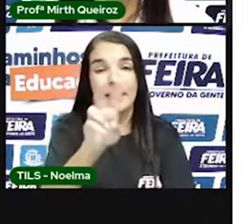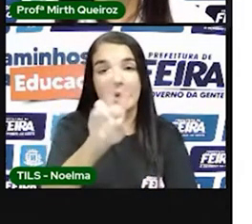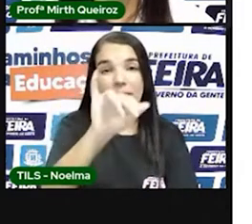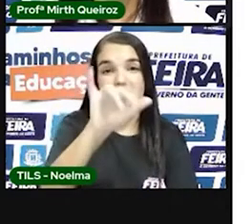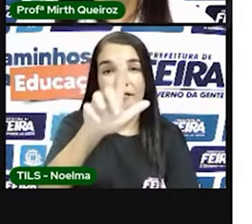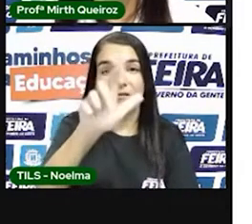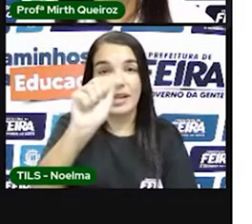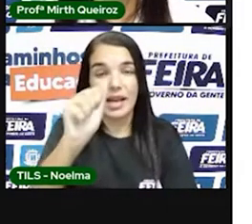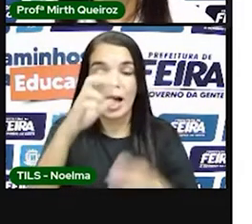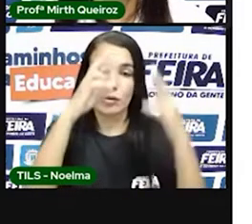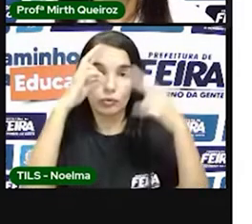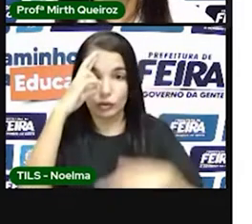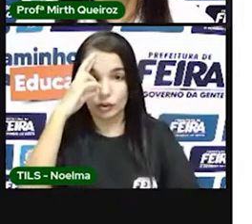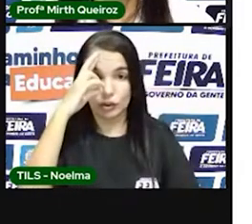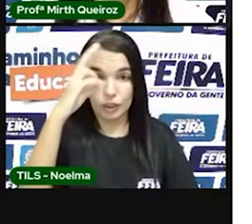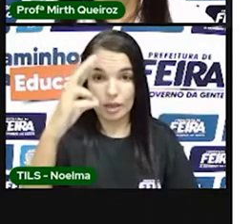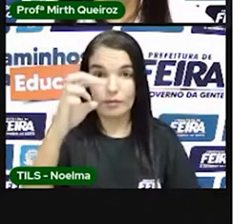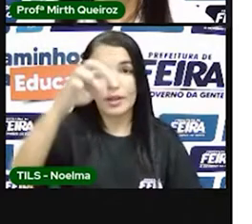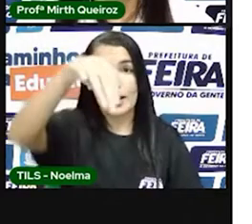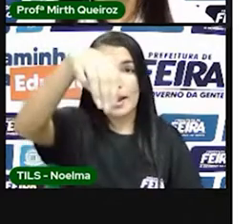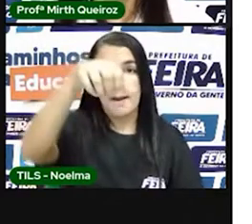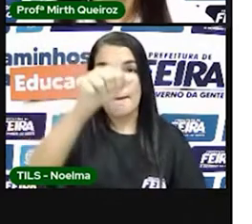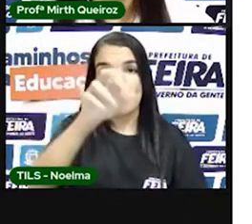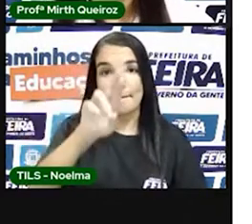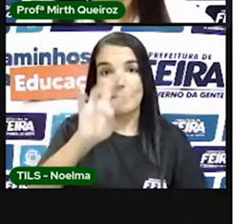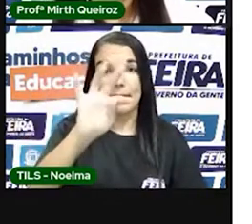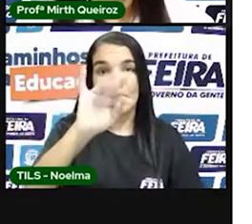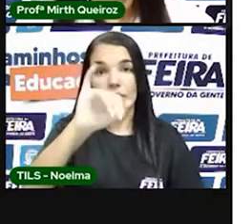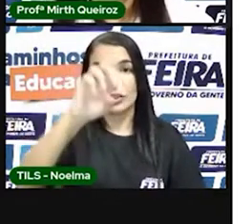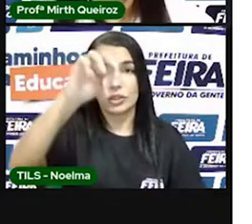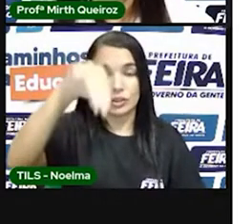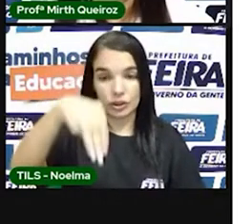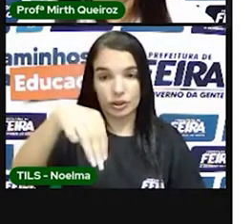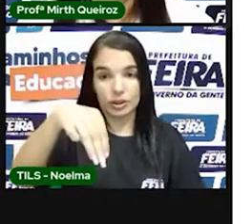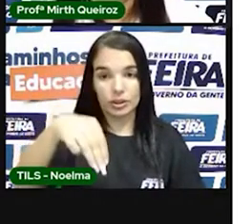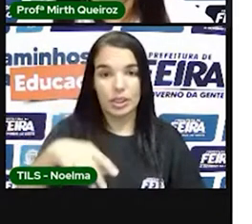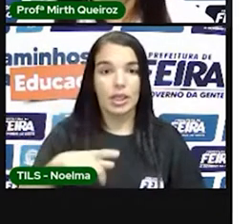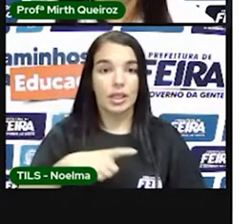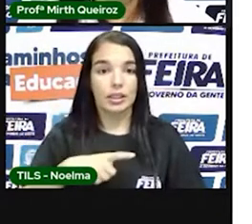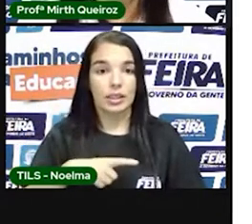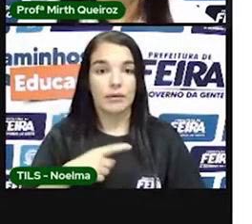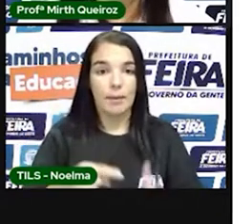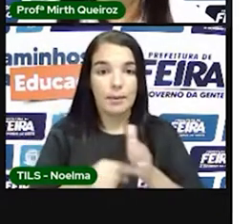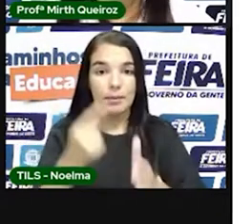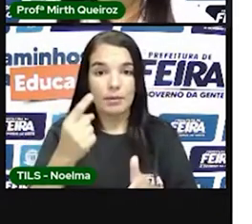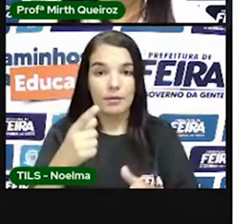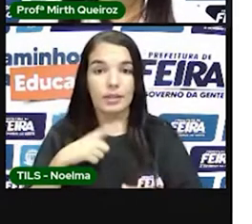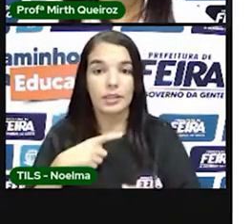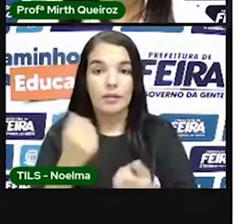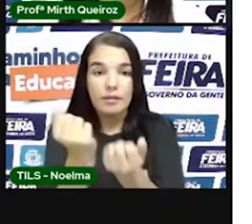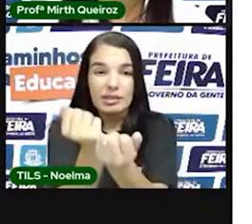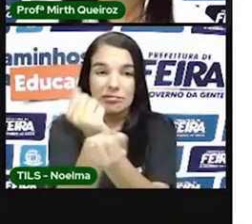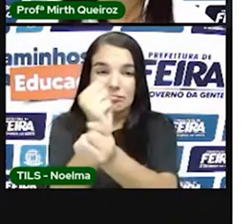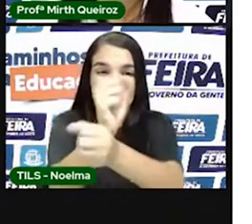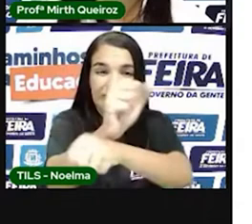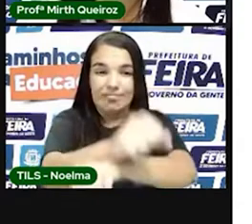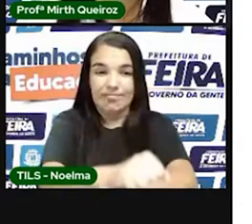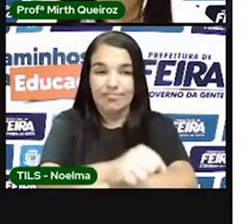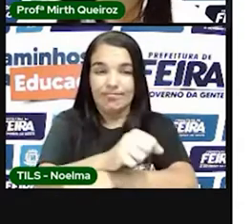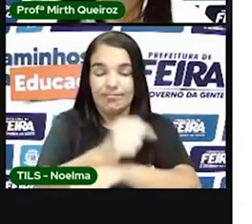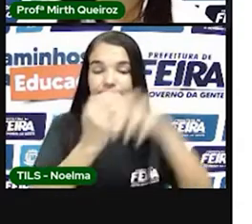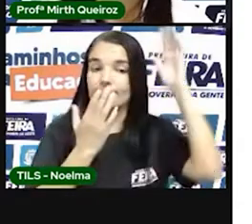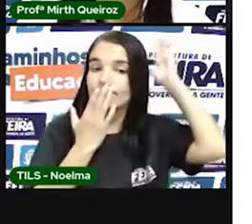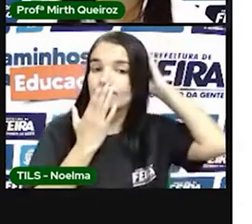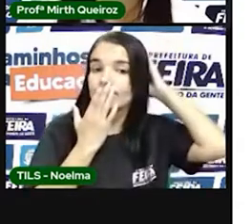marco de conto comercial, incluindo o tráfico de indígenas, né? Indígenas. Aí embaixo, nós temos um